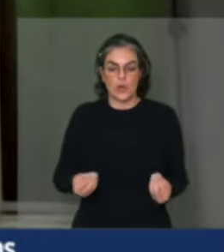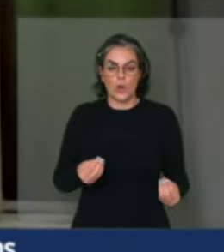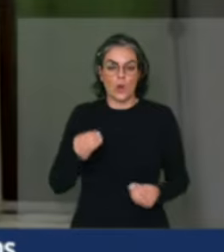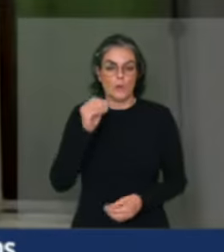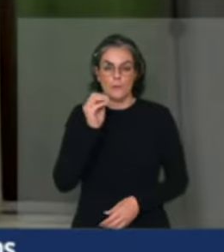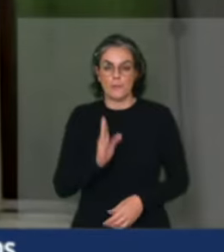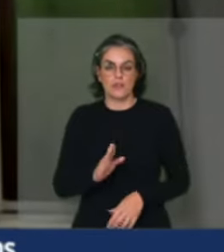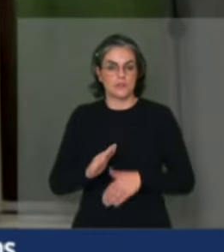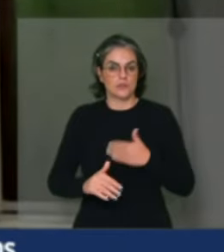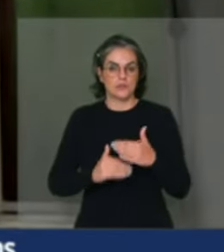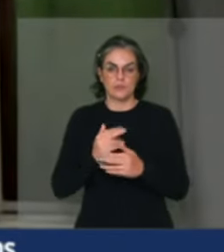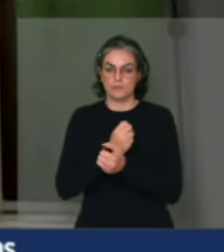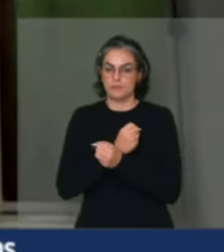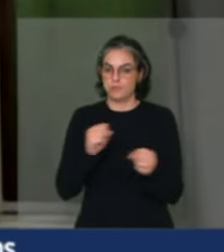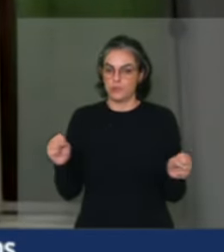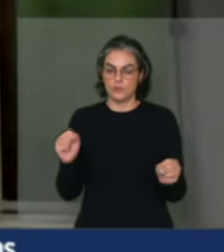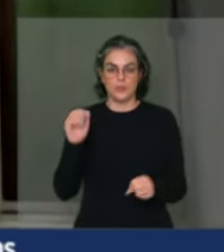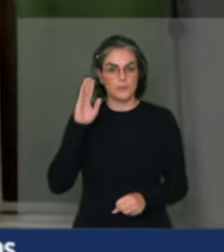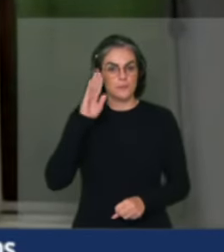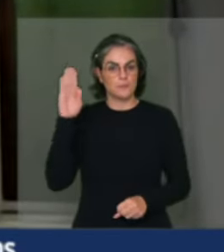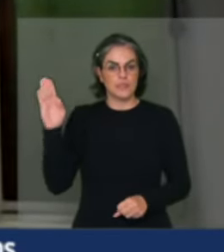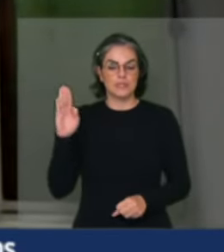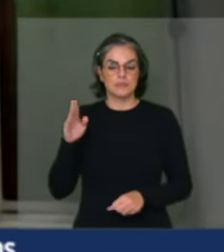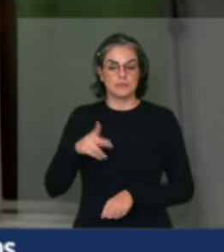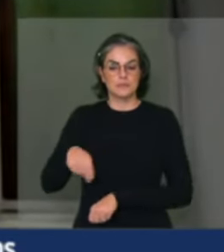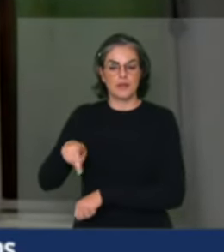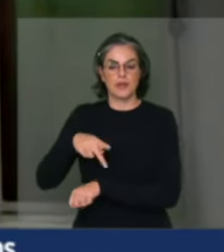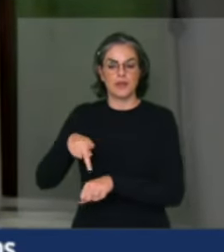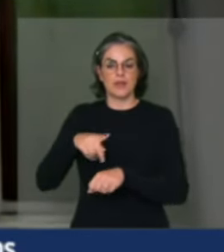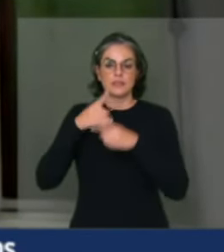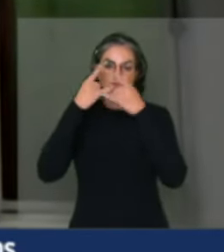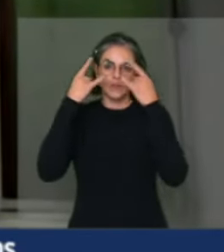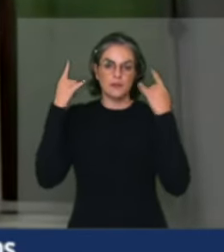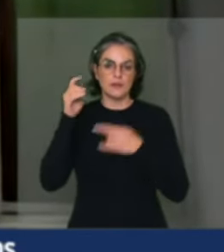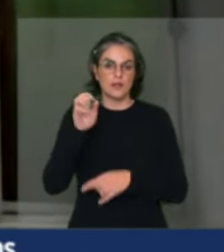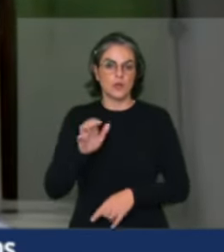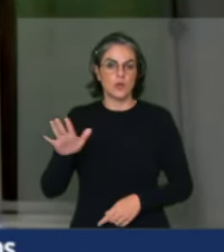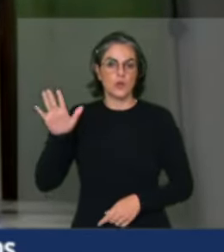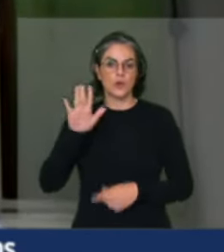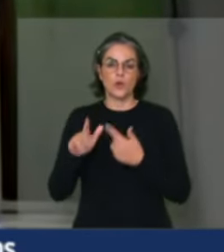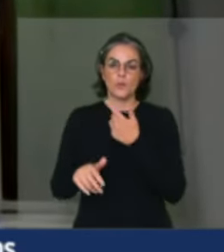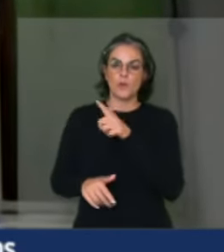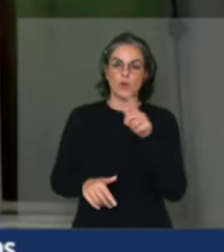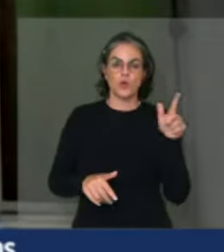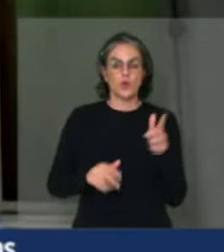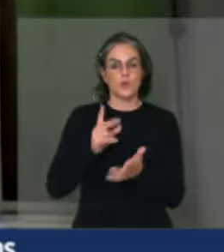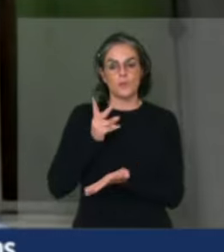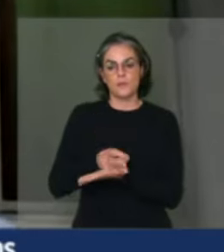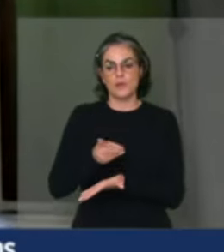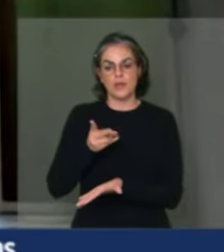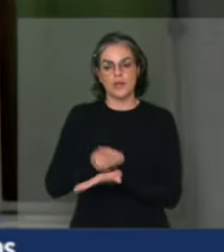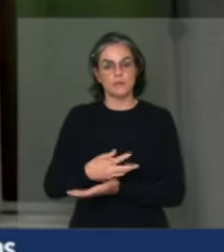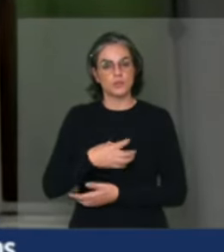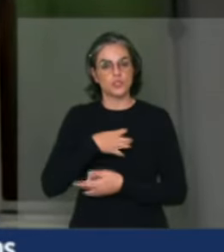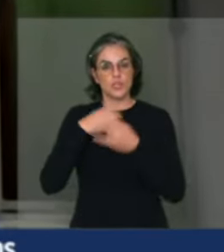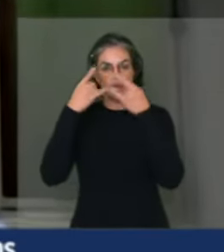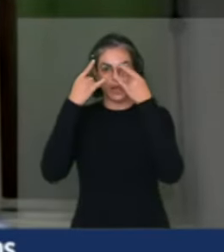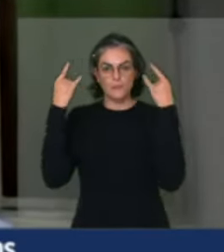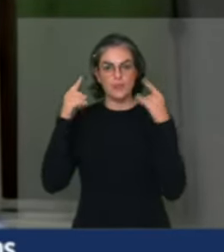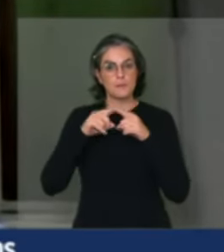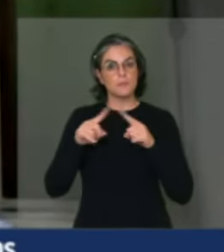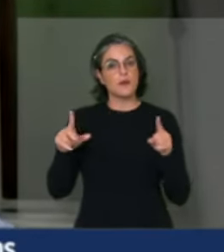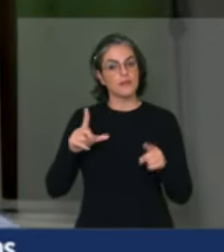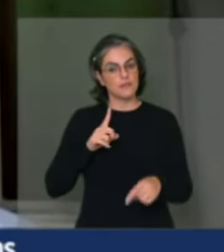desenvolveu. principais países capitalistas da Europa, entre outros, continuam capitalistas, mas fizeram a sua reforma agrária,